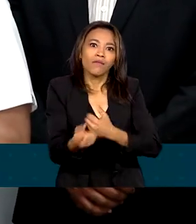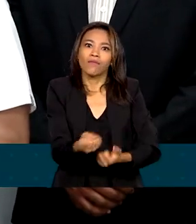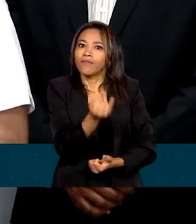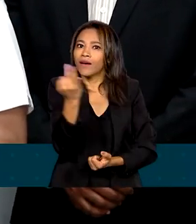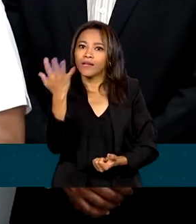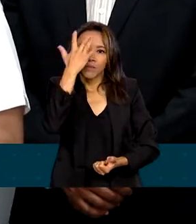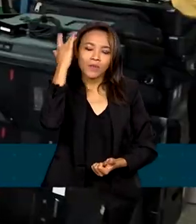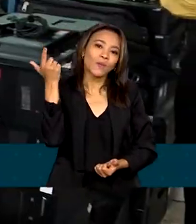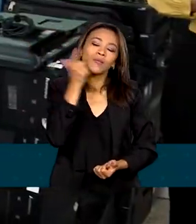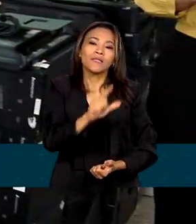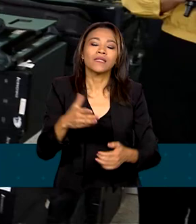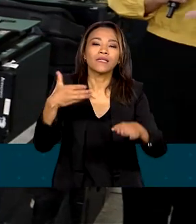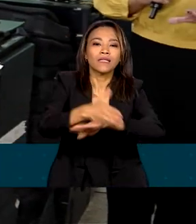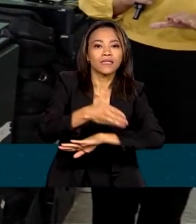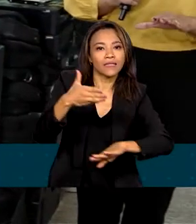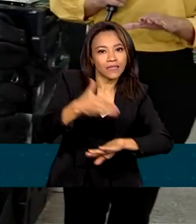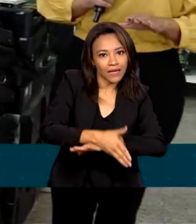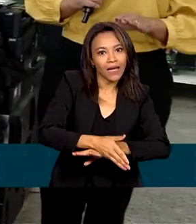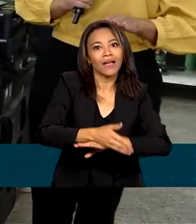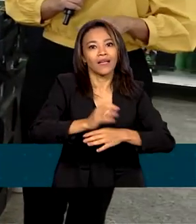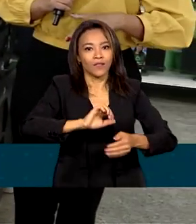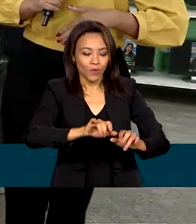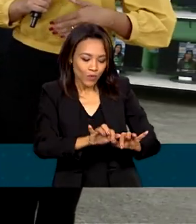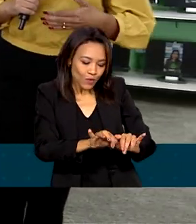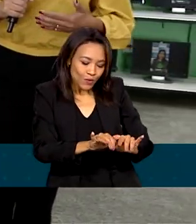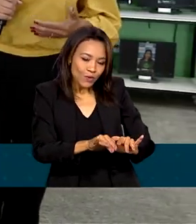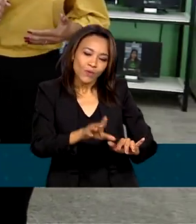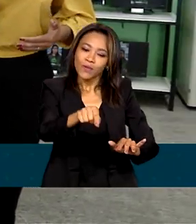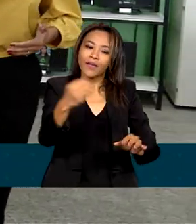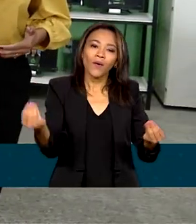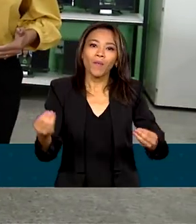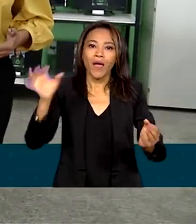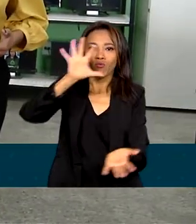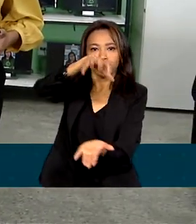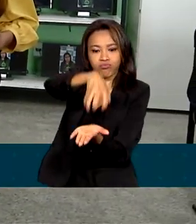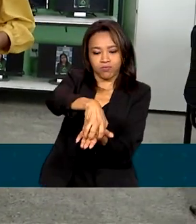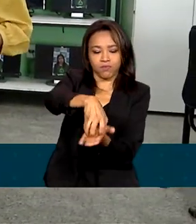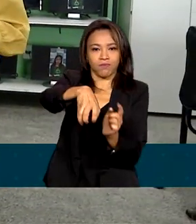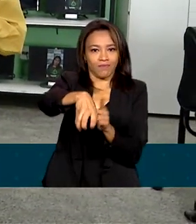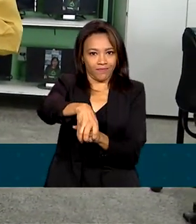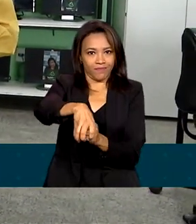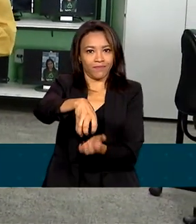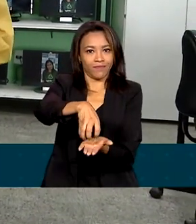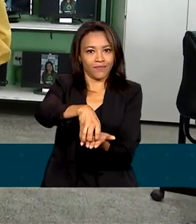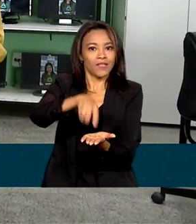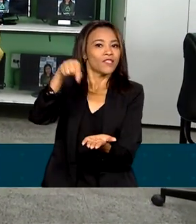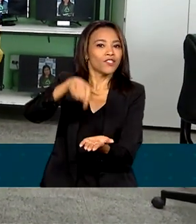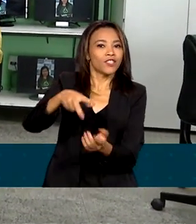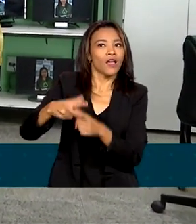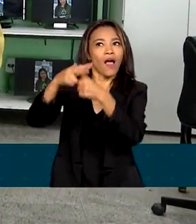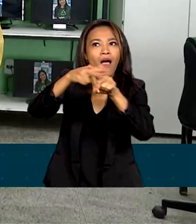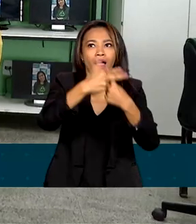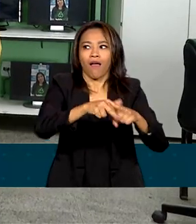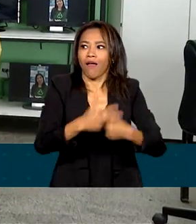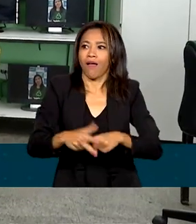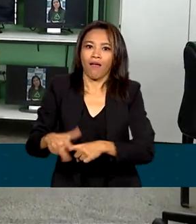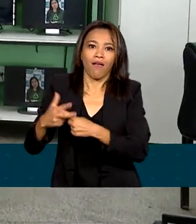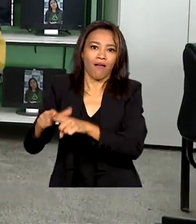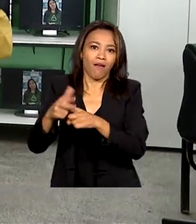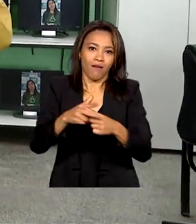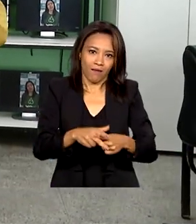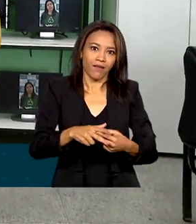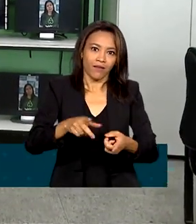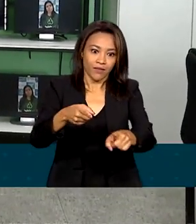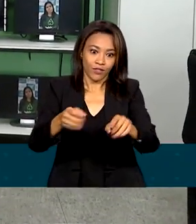no mundo digital. E a porta de entrada são os centros de recondicionamento de computadores, espaços